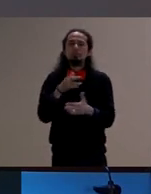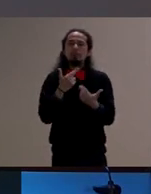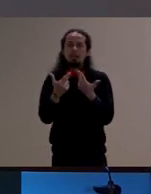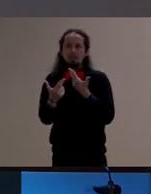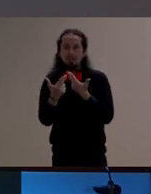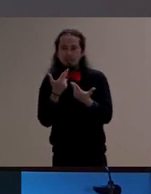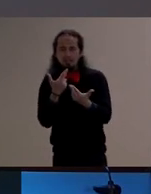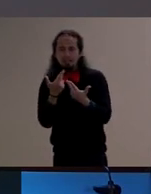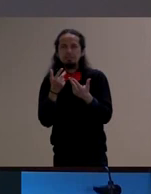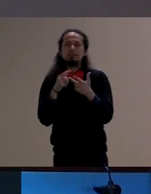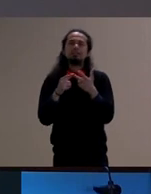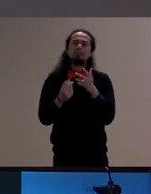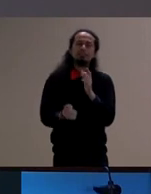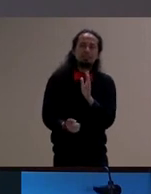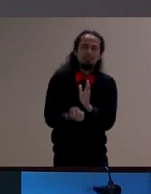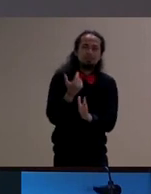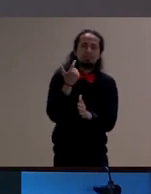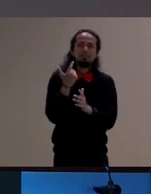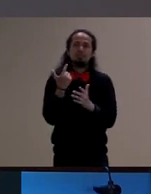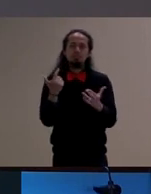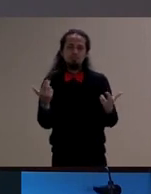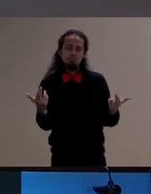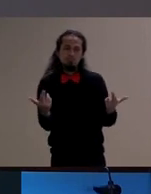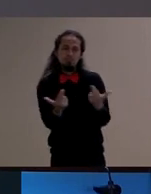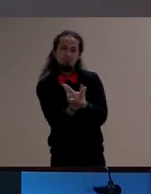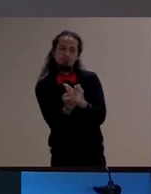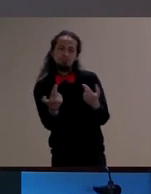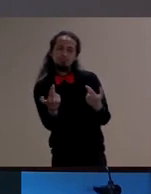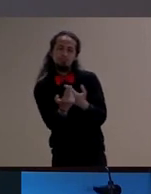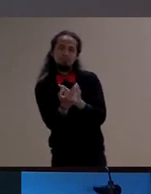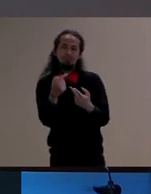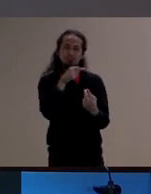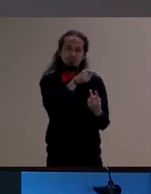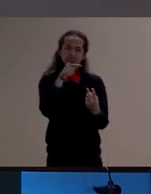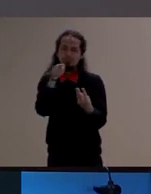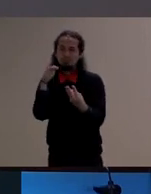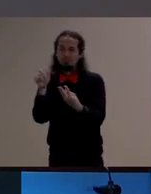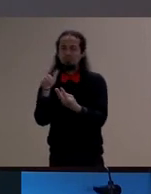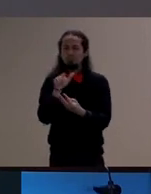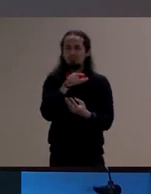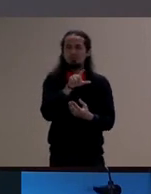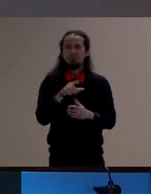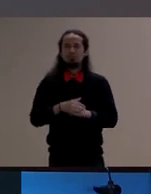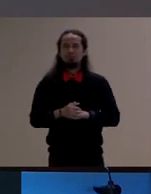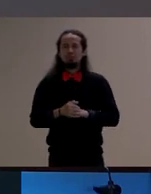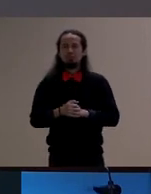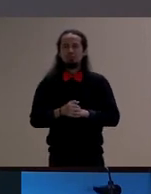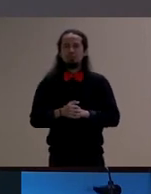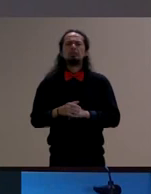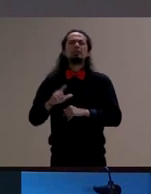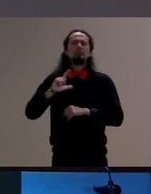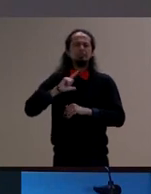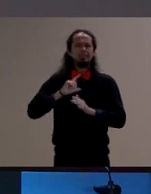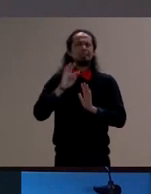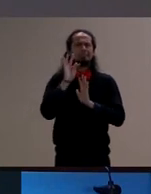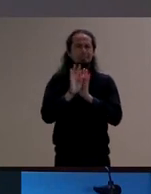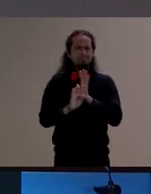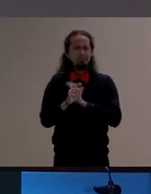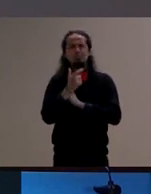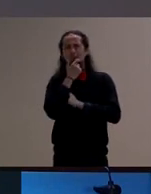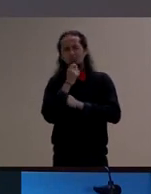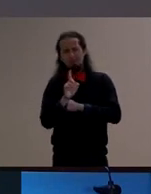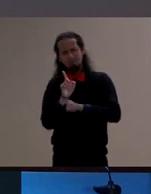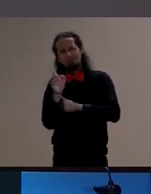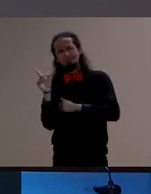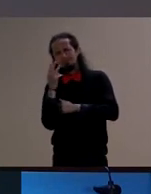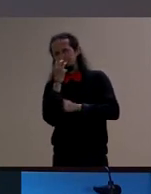com o outro e aí tem vários textos do Benjamin de onde ele mostra isso enfim mas ele vai